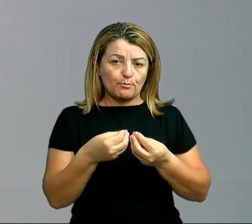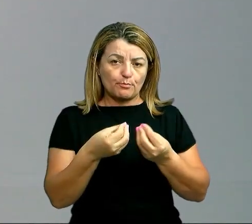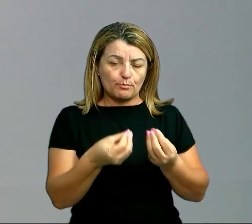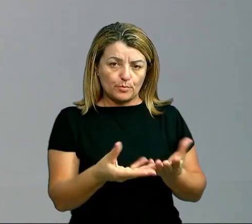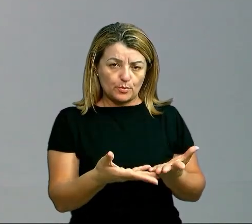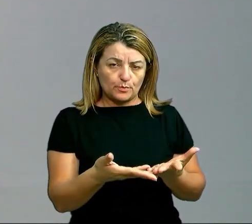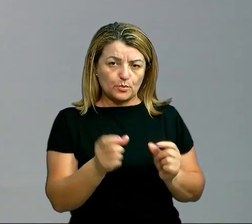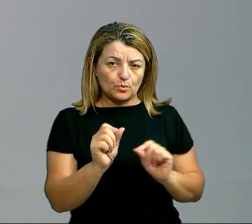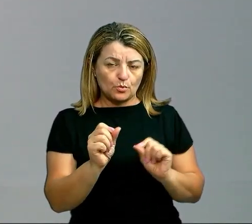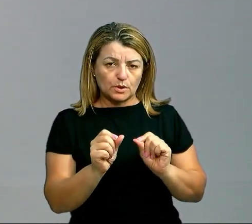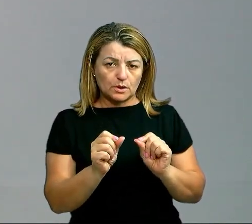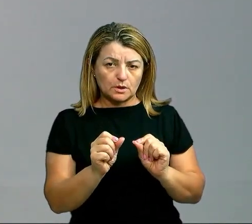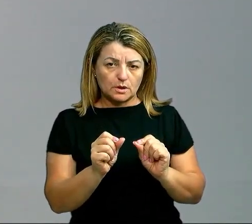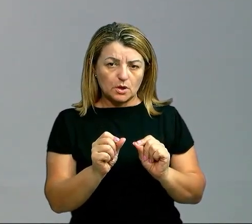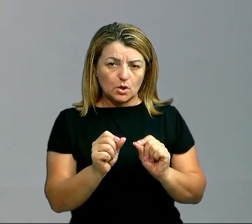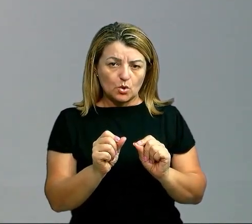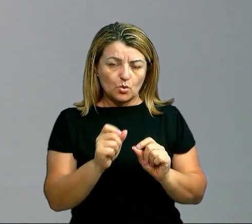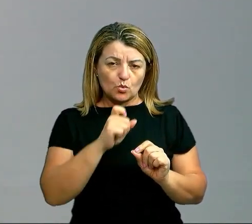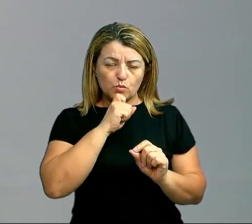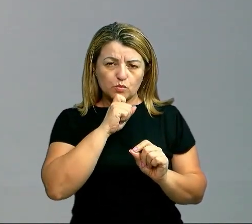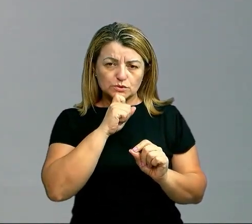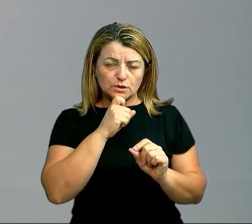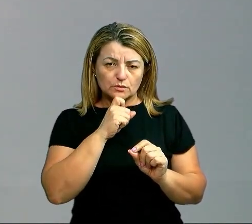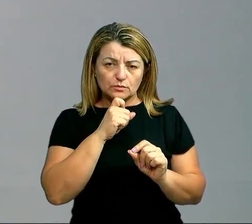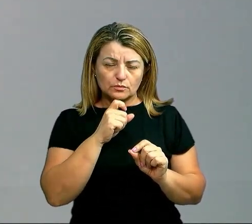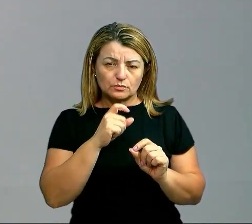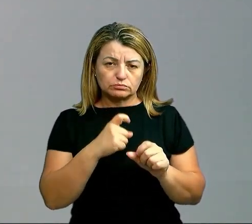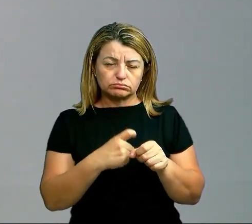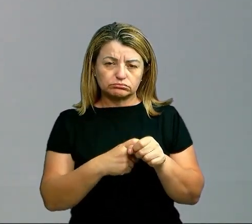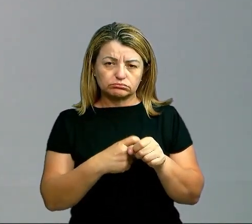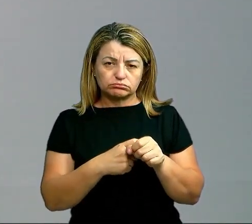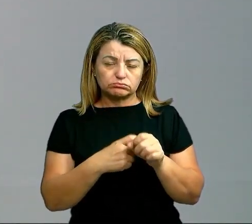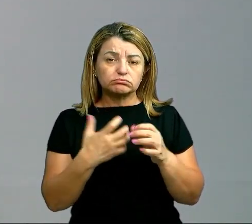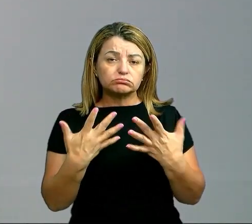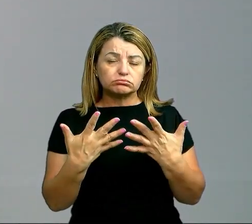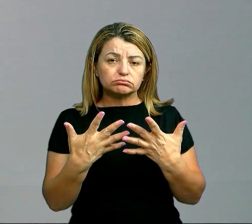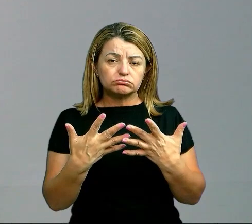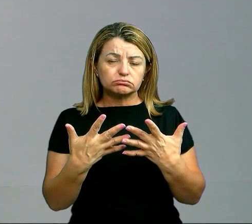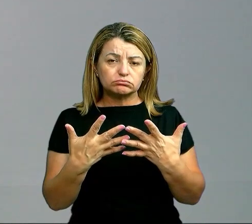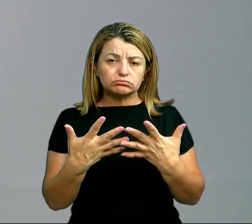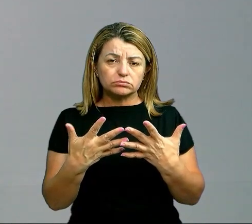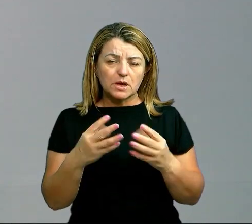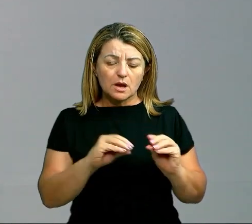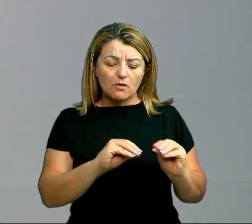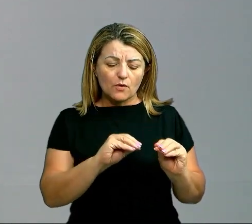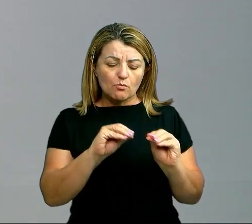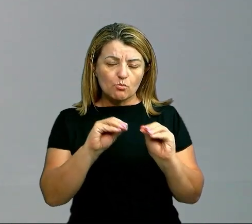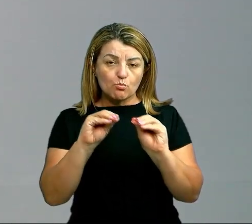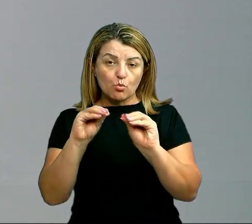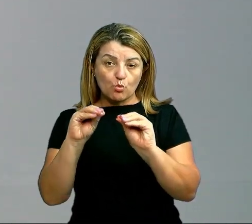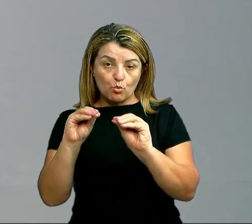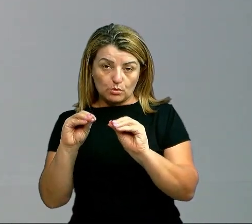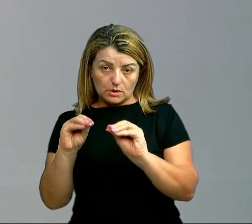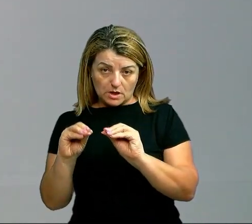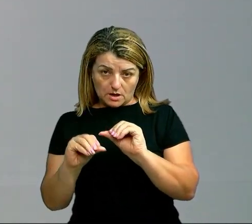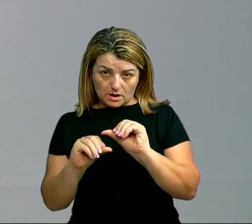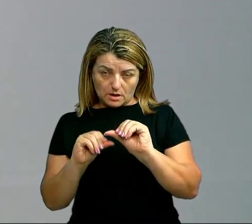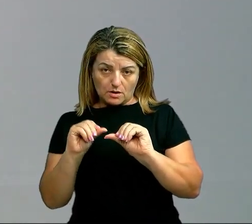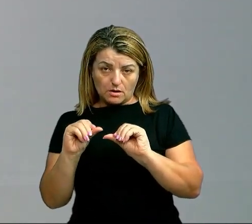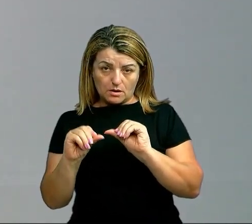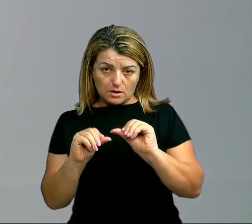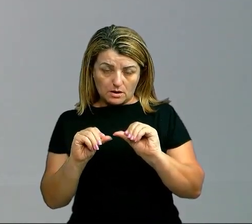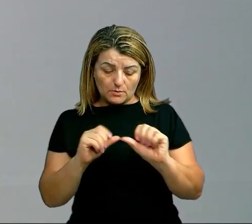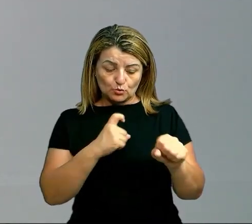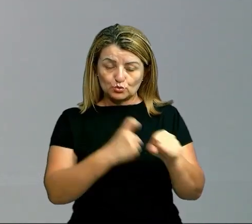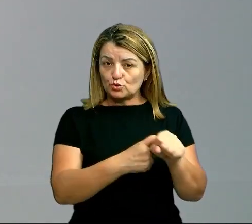do tempo, o que vai acontecer com esse cubo de gelo? Ele vai, com o passar do tempo, vai mudar o seu estado físico, ou seja, ele vai sair do